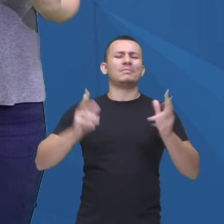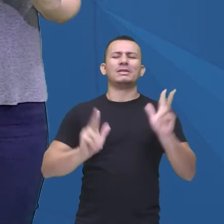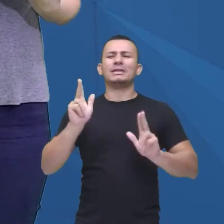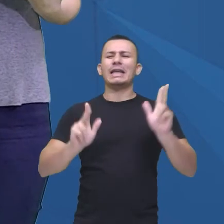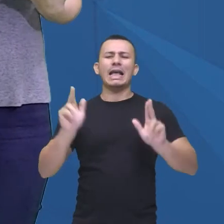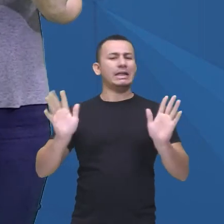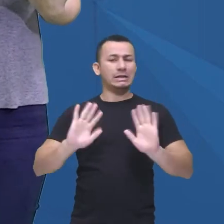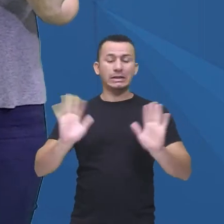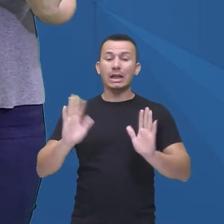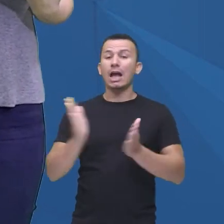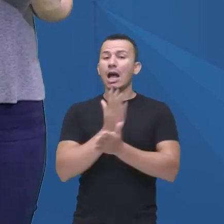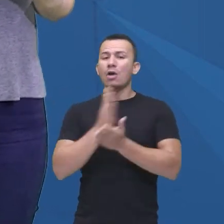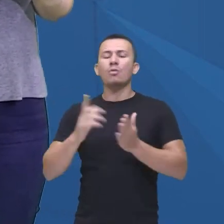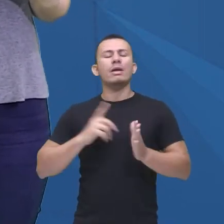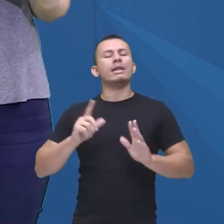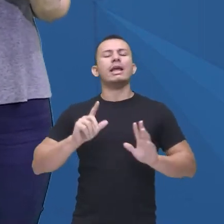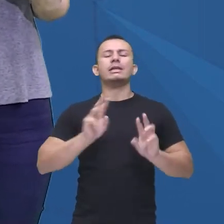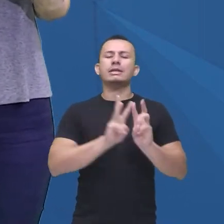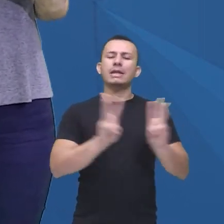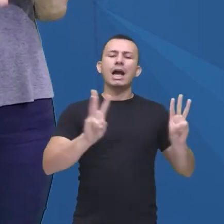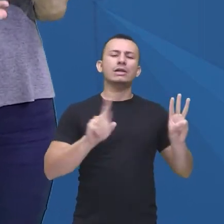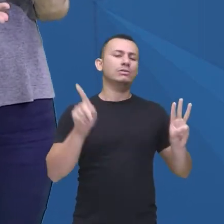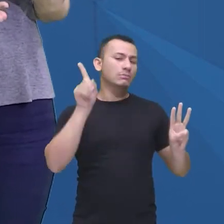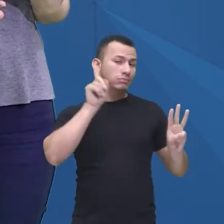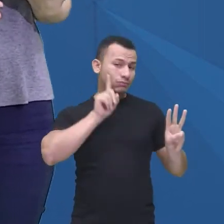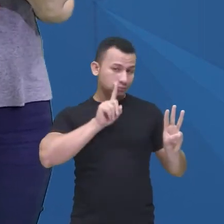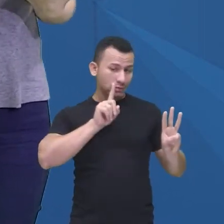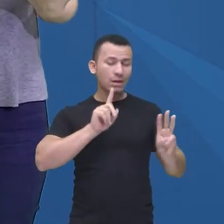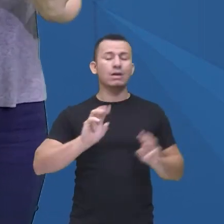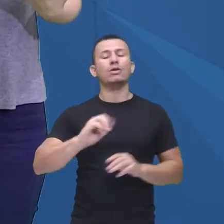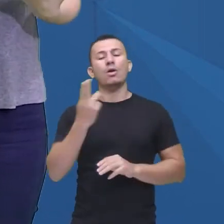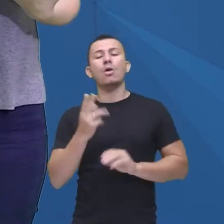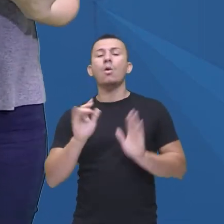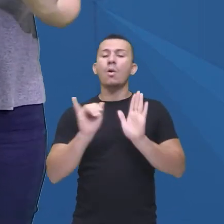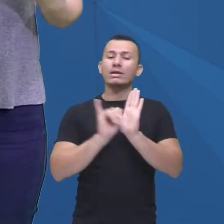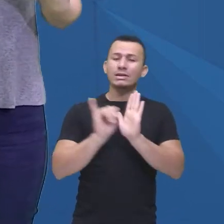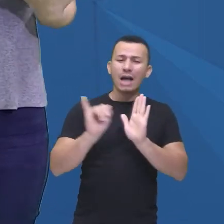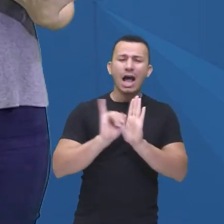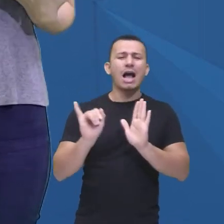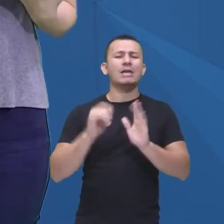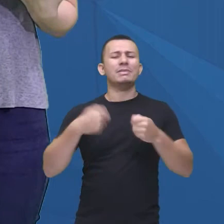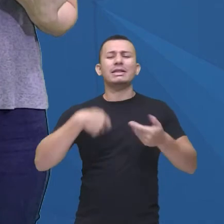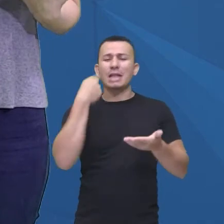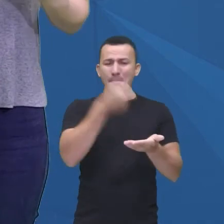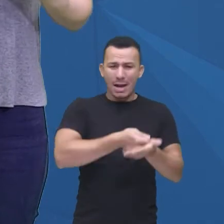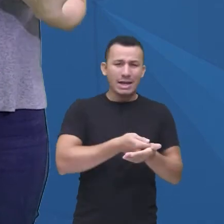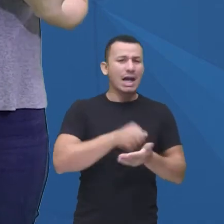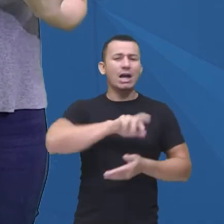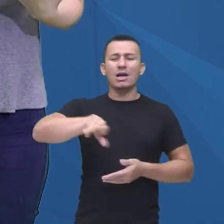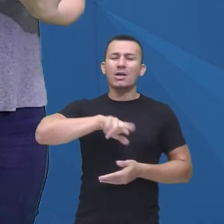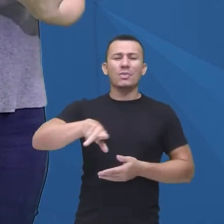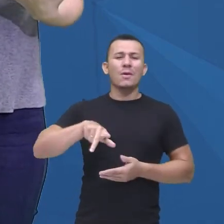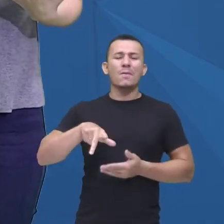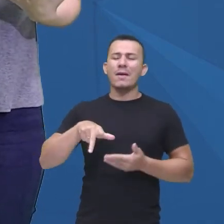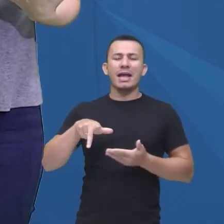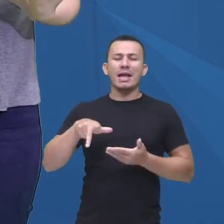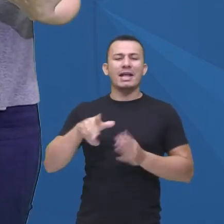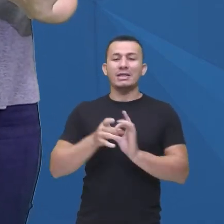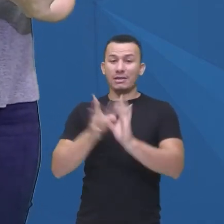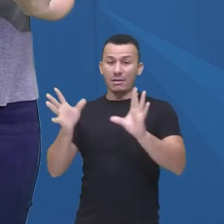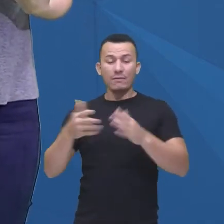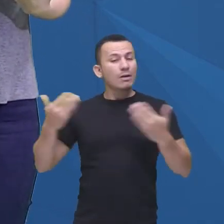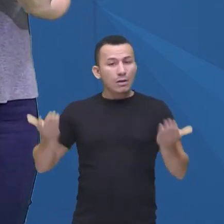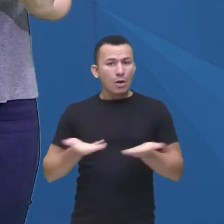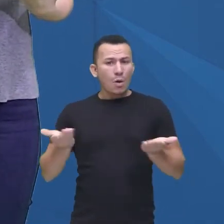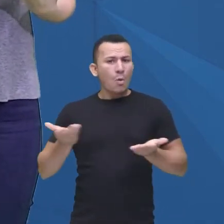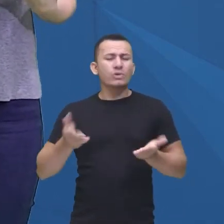canais americanos, em TV, né, que era por assinatura, então não era tão popularizado. Hoje a gente consegue ter acesso